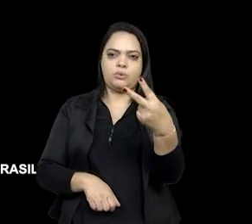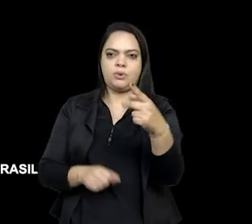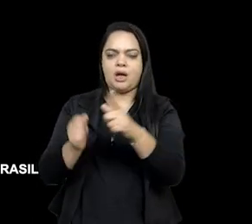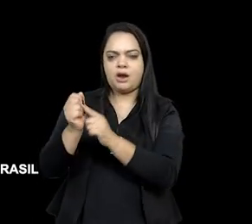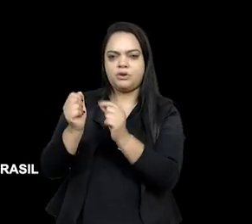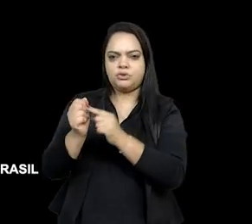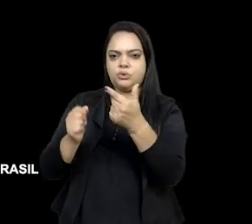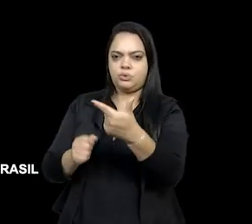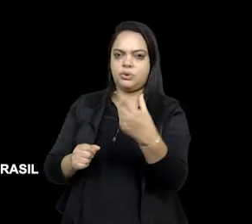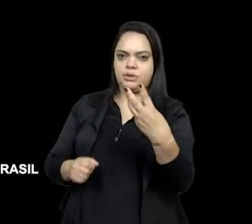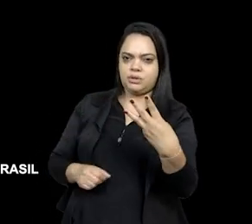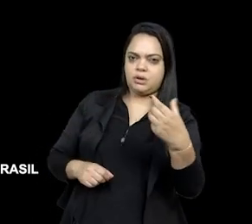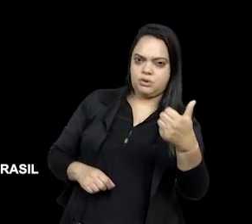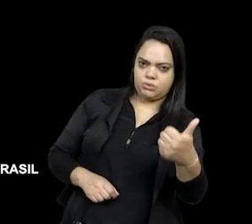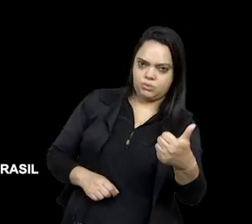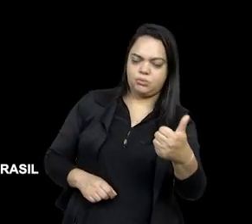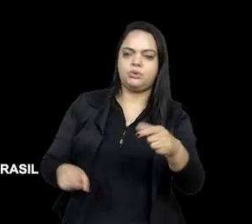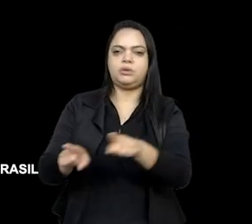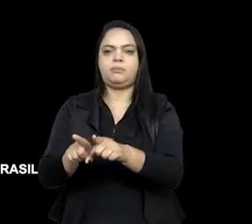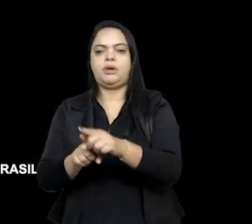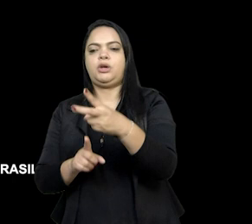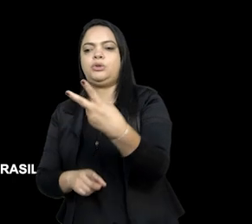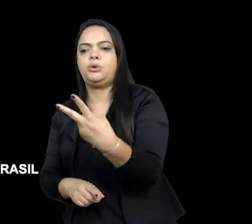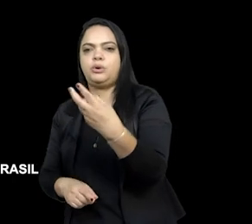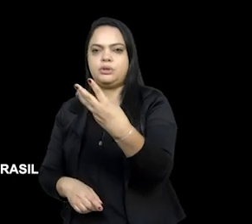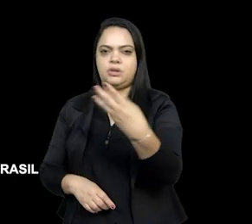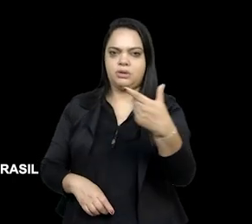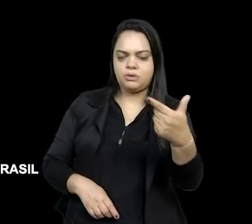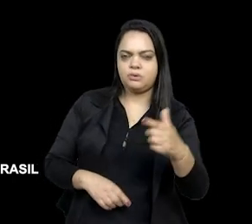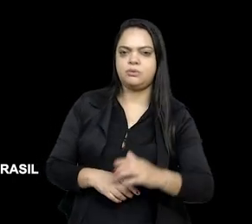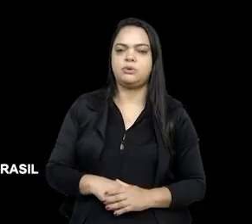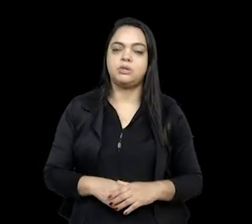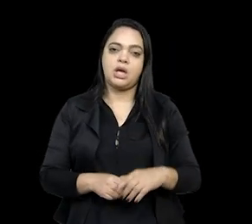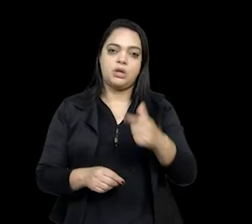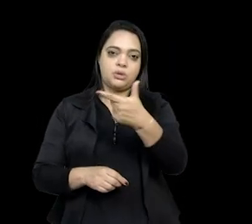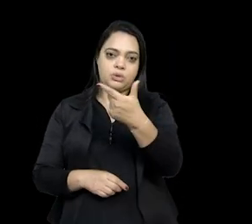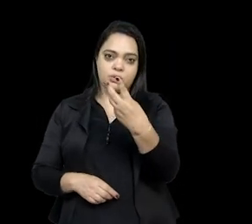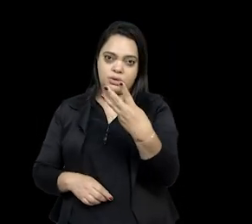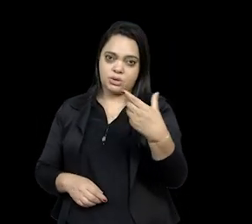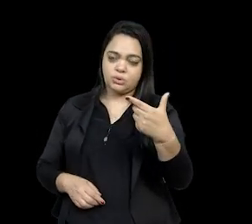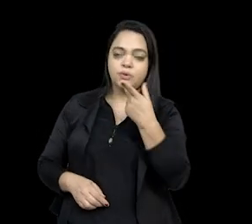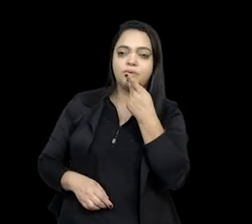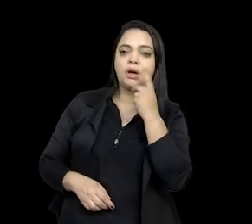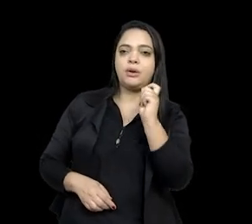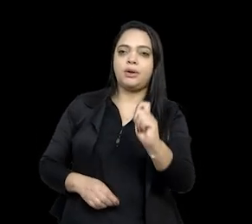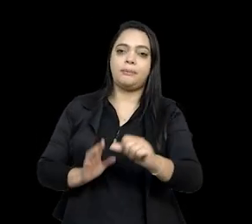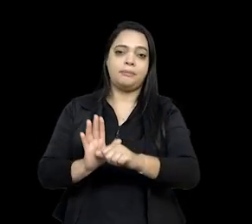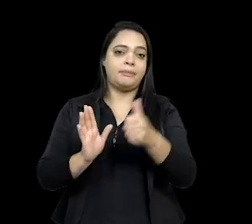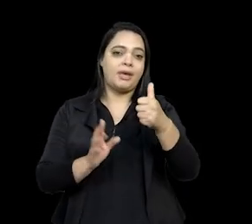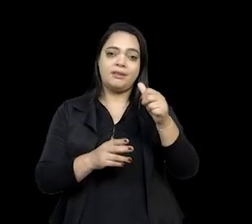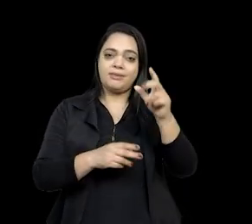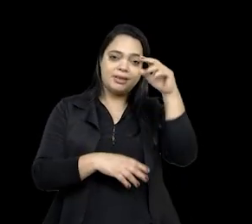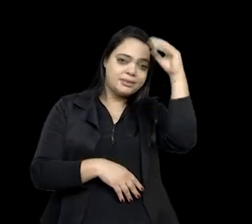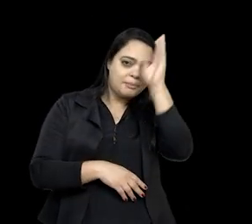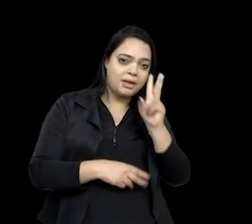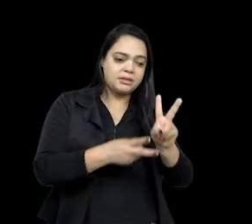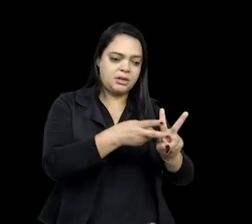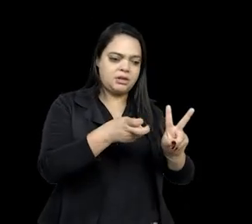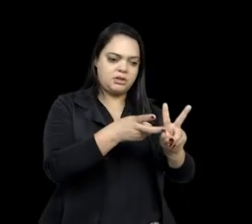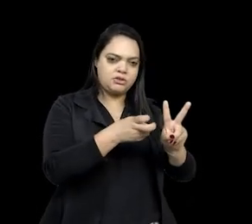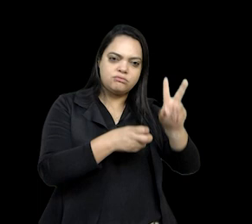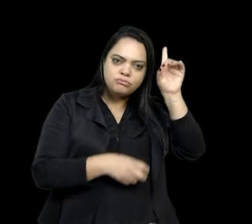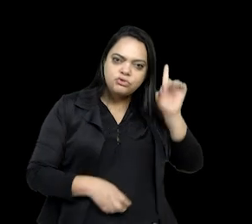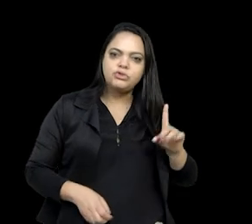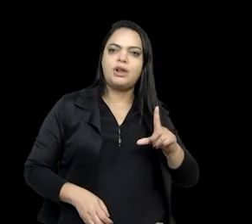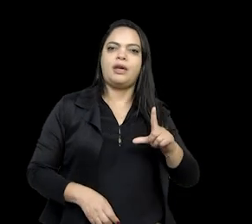231 e o artigo 232, 231, primeira vez na história do Brasil, os indígenas têm direito a serem índios,